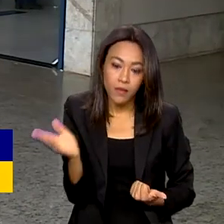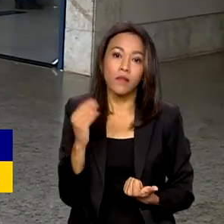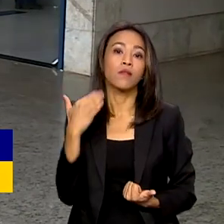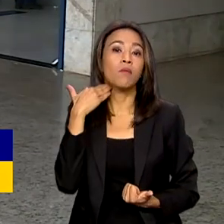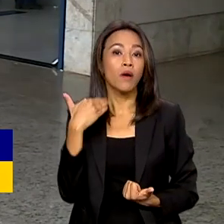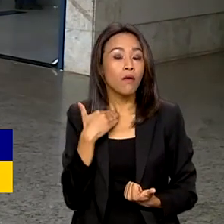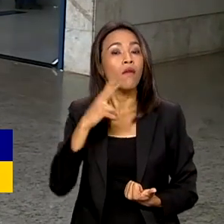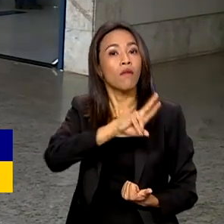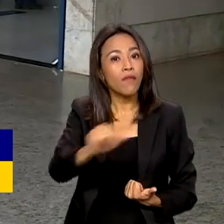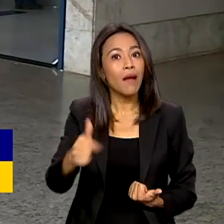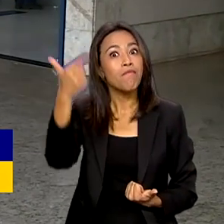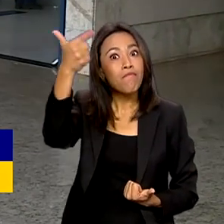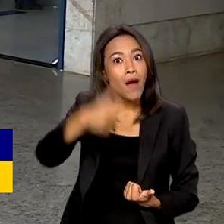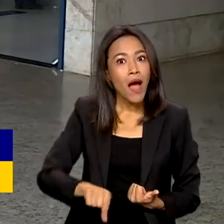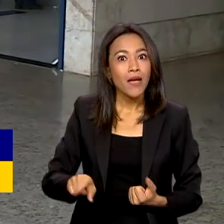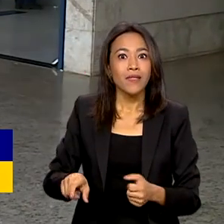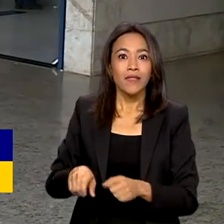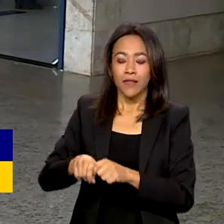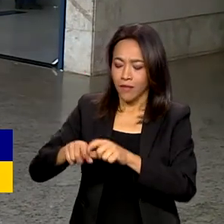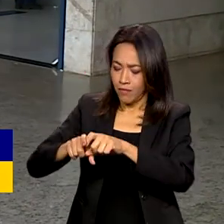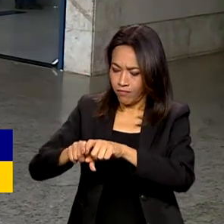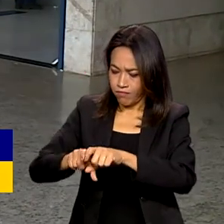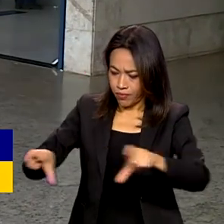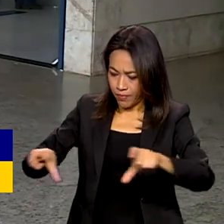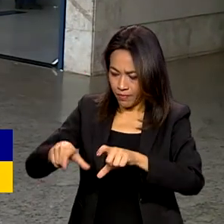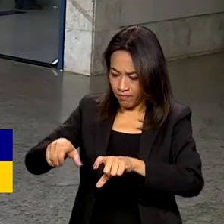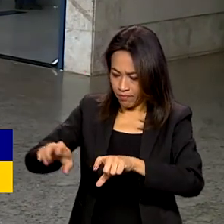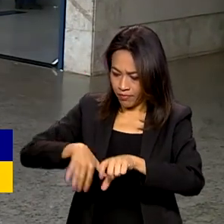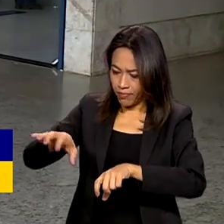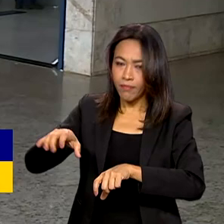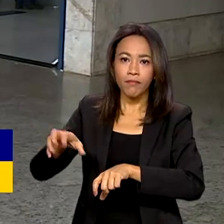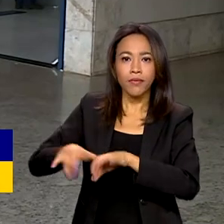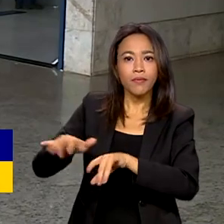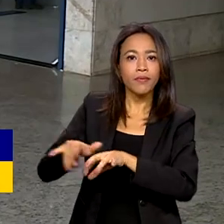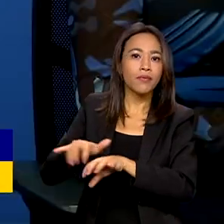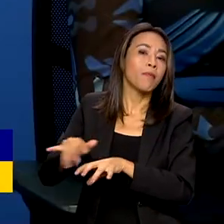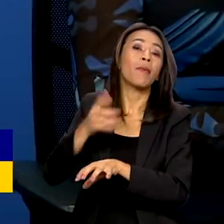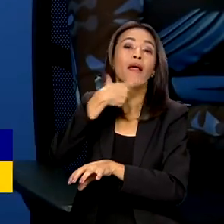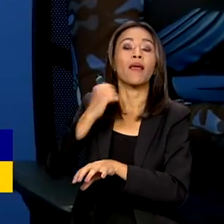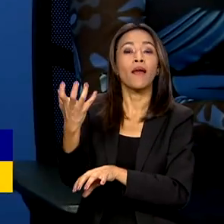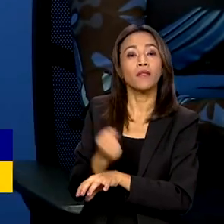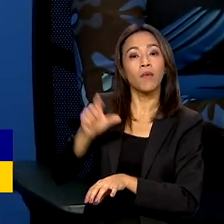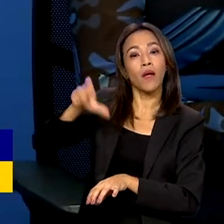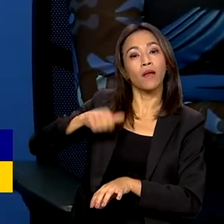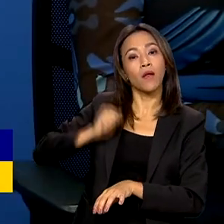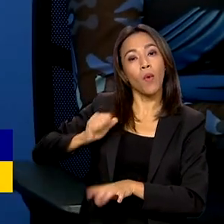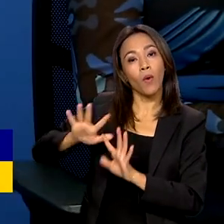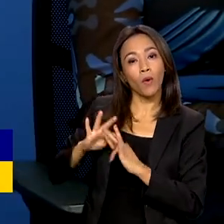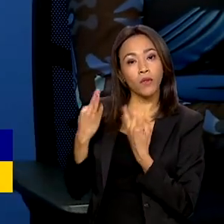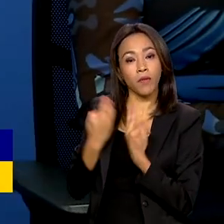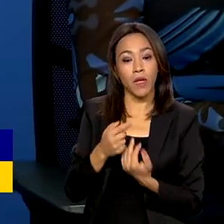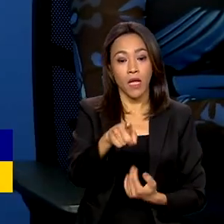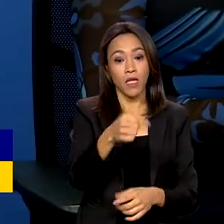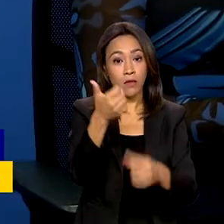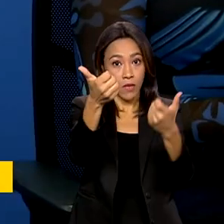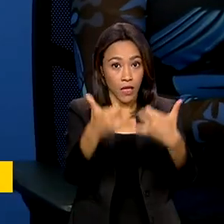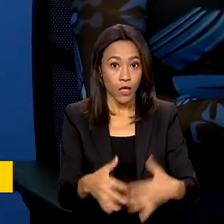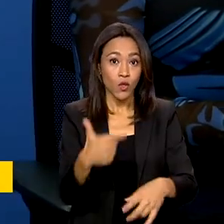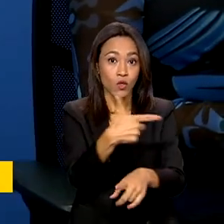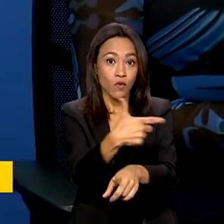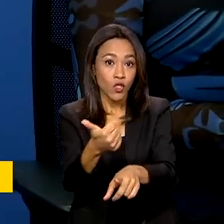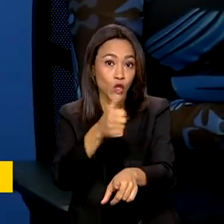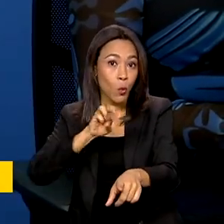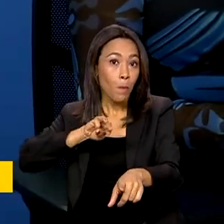ampliar os canais de atendimento para os beneficiários do Bolsa Família. Os 21 milhões de beneficiários do Bolsa